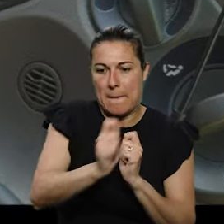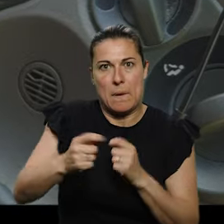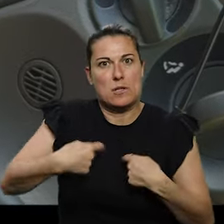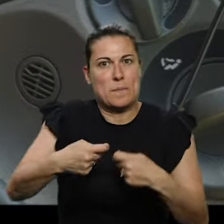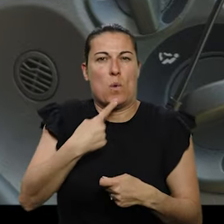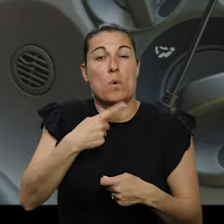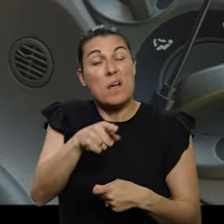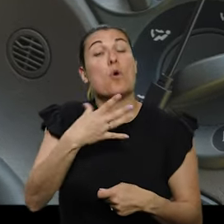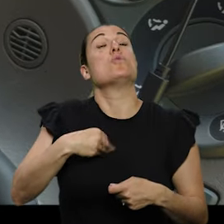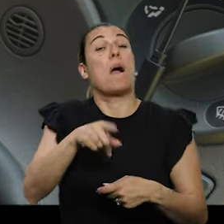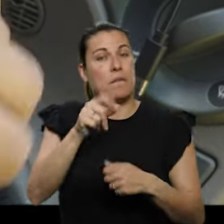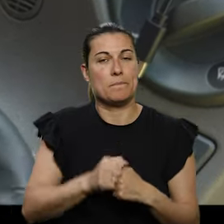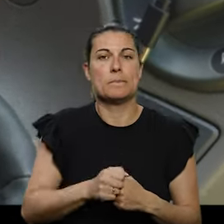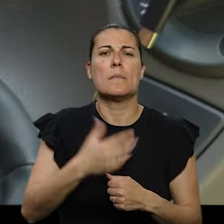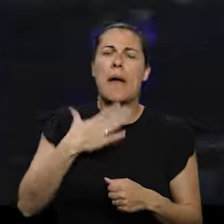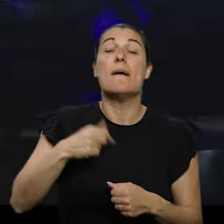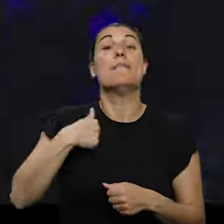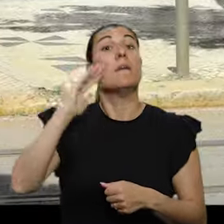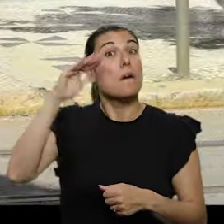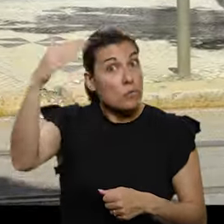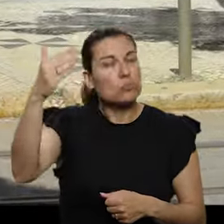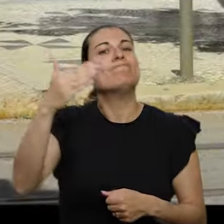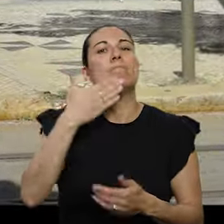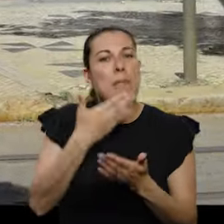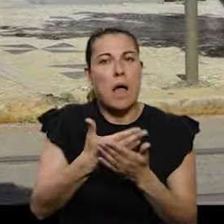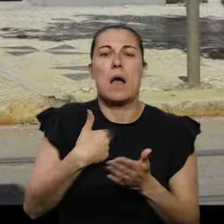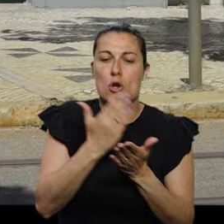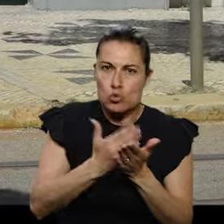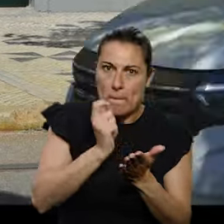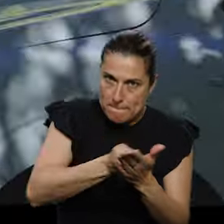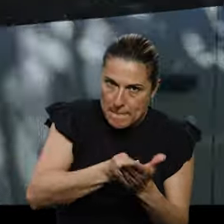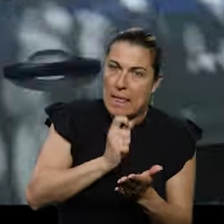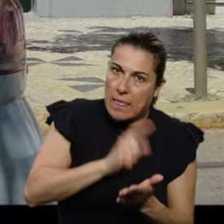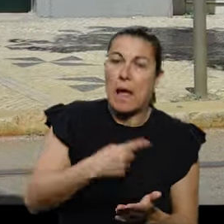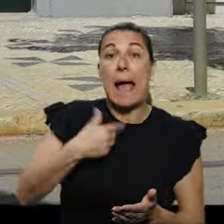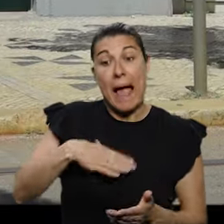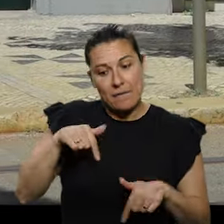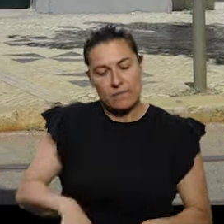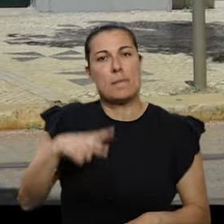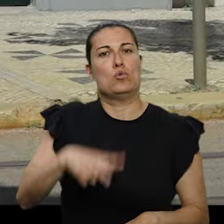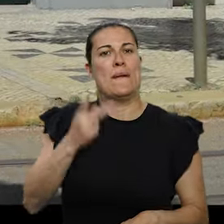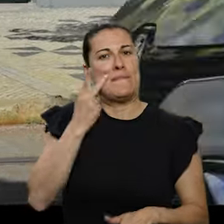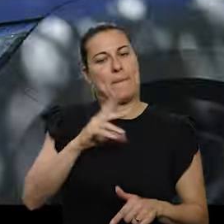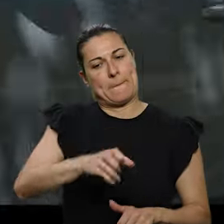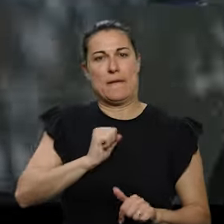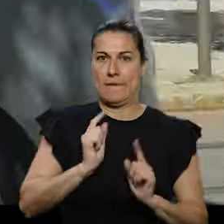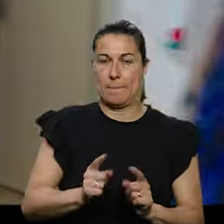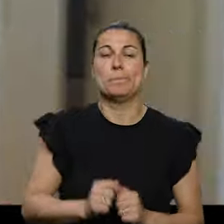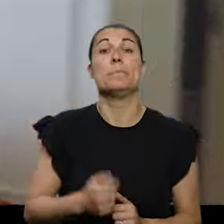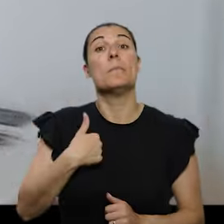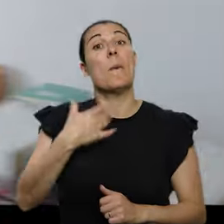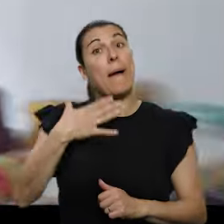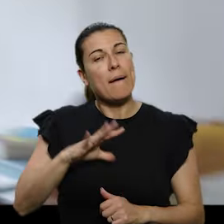trás e para a frente para pagar estas contas todas. Isso é que eu gostava. Eu quero um futuro onde consiga pagar os meus estudos. É o que eu quero viver no meu país.